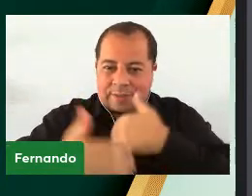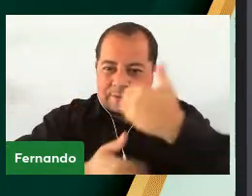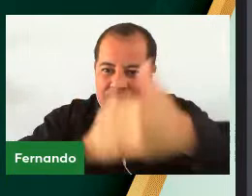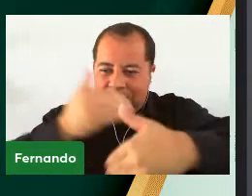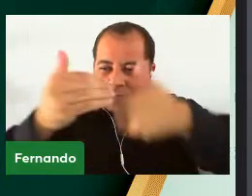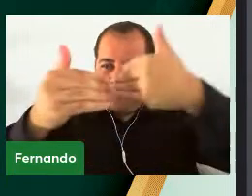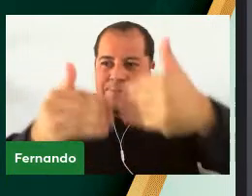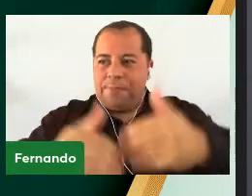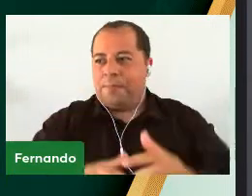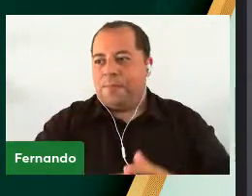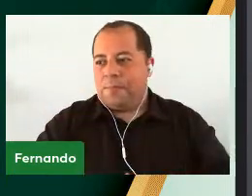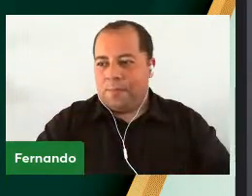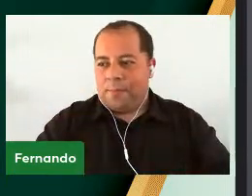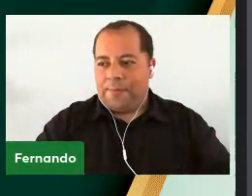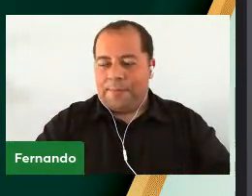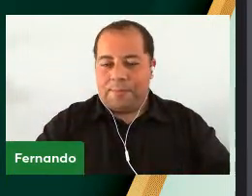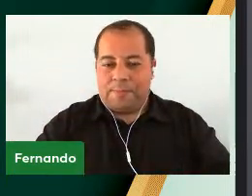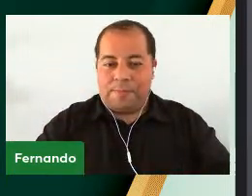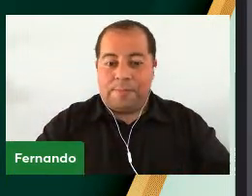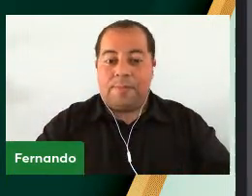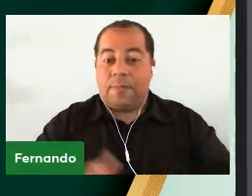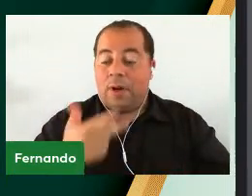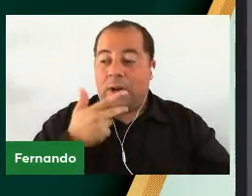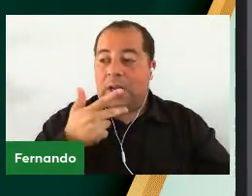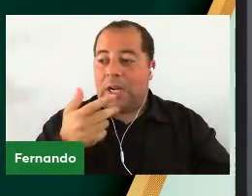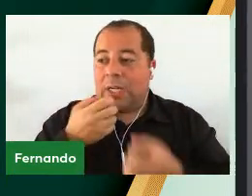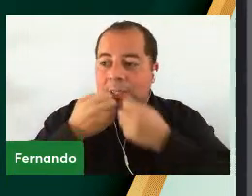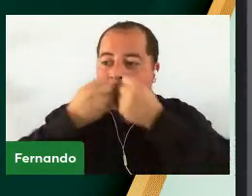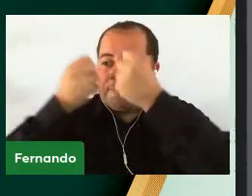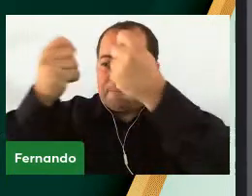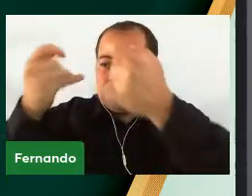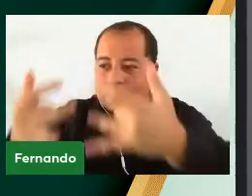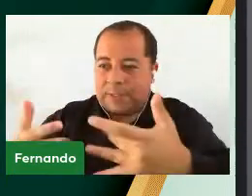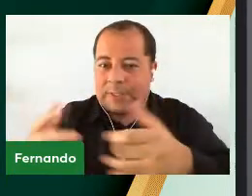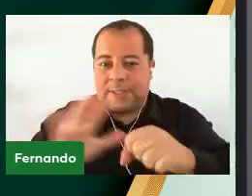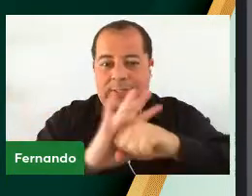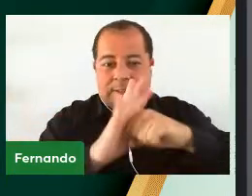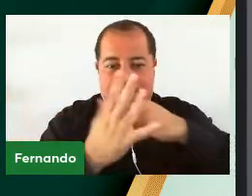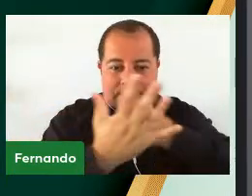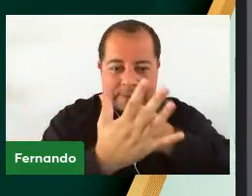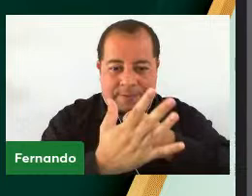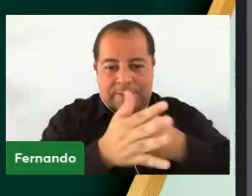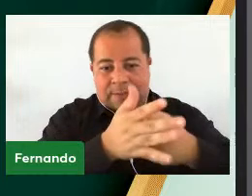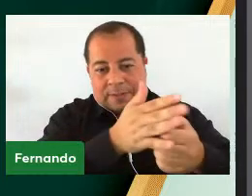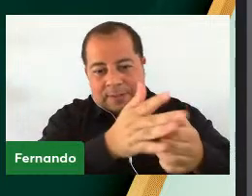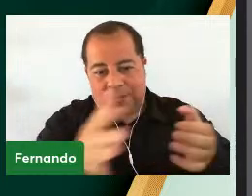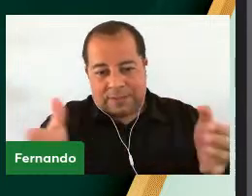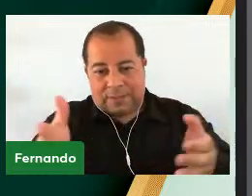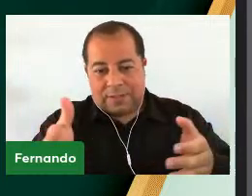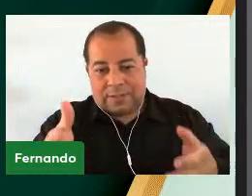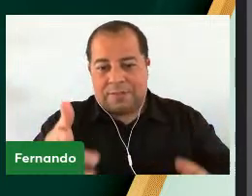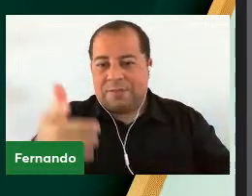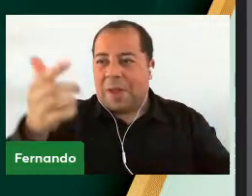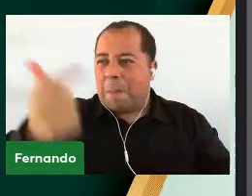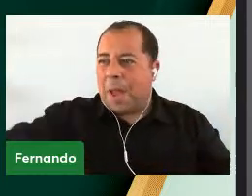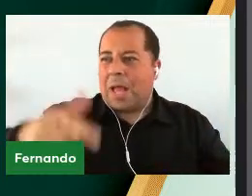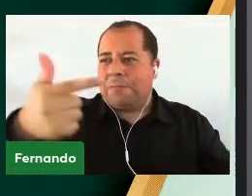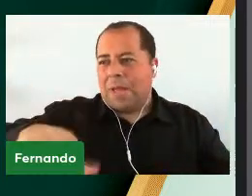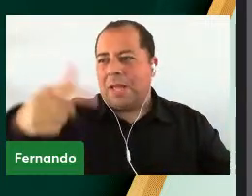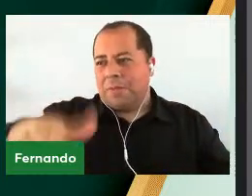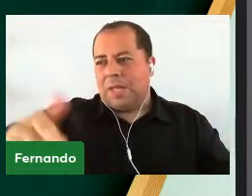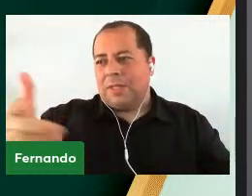Profissional E ainda queria dizer Para vocês Enfrentamos uma pandemia Enfrentaríamos Muitas outras pandemias